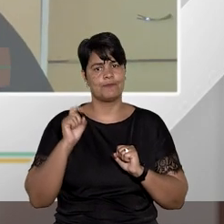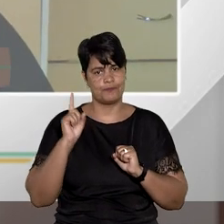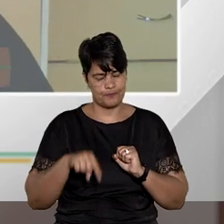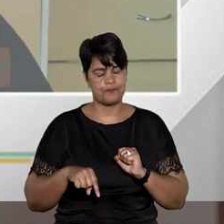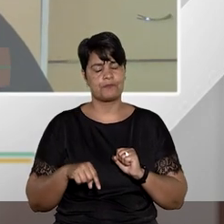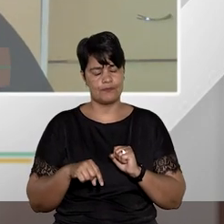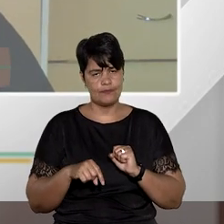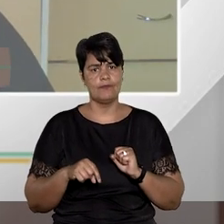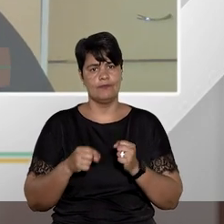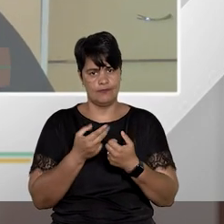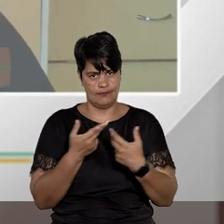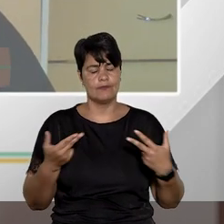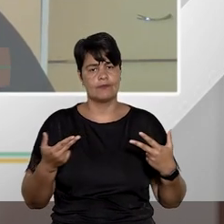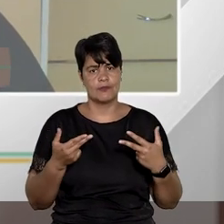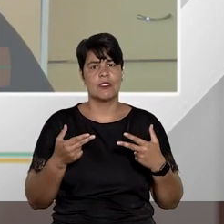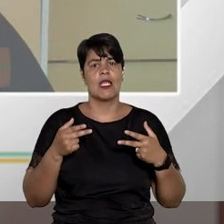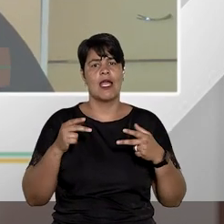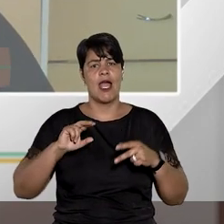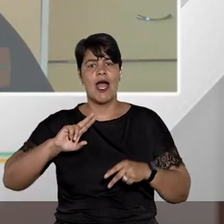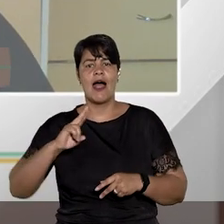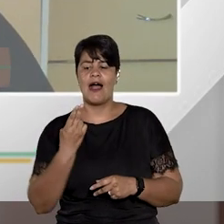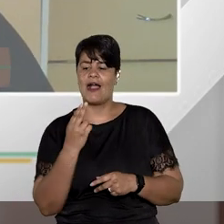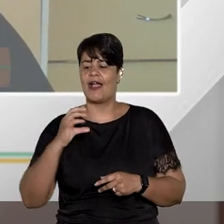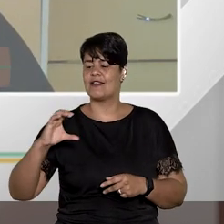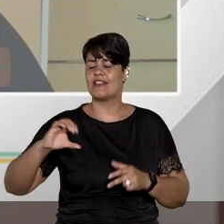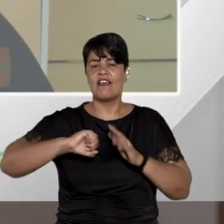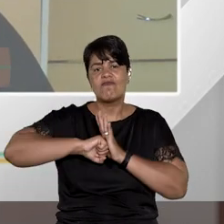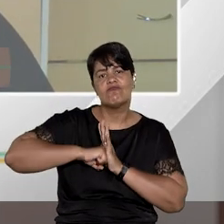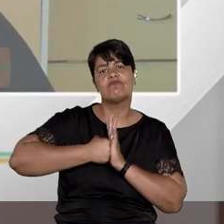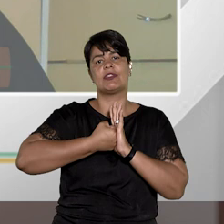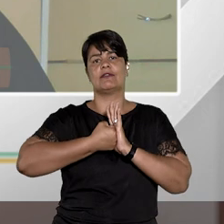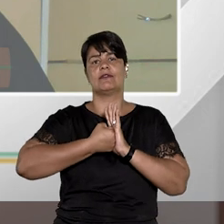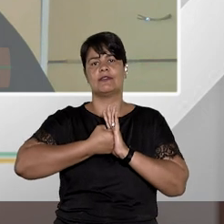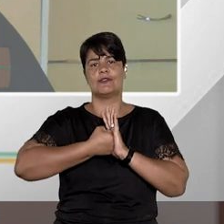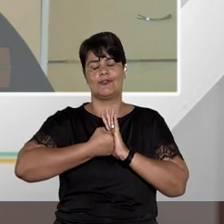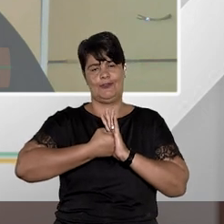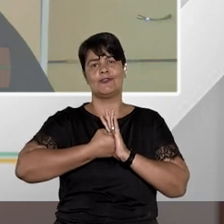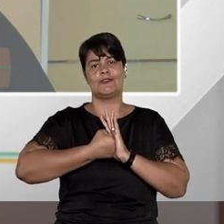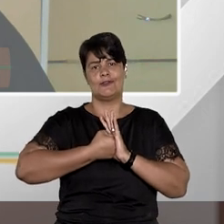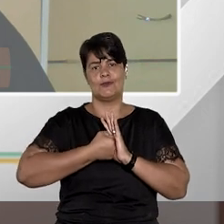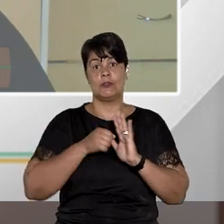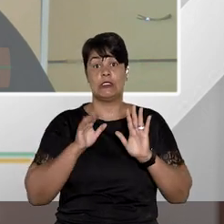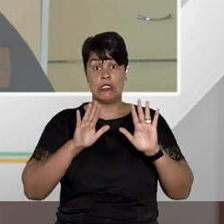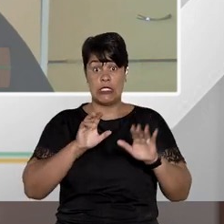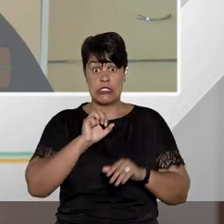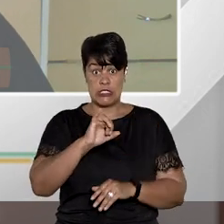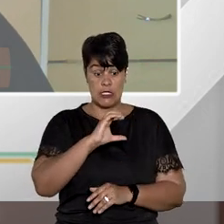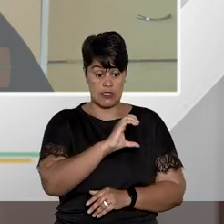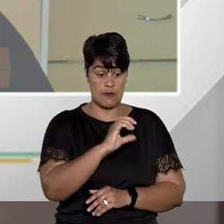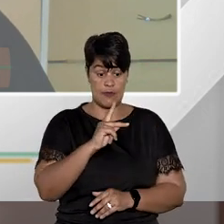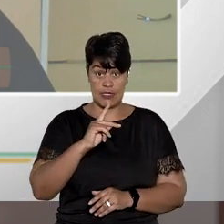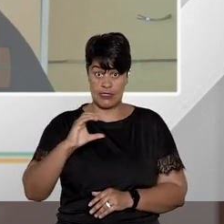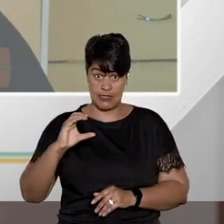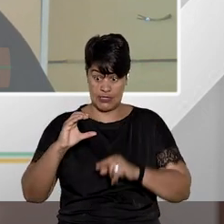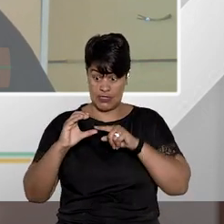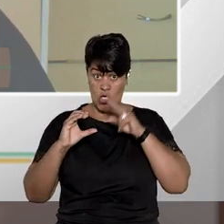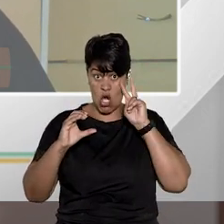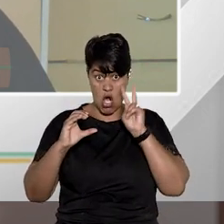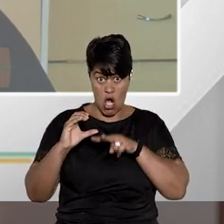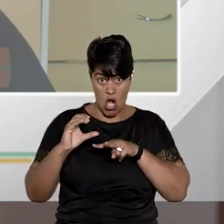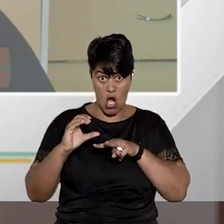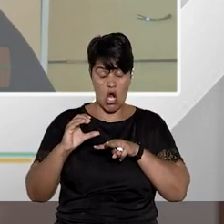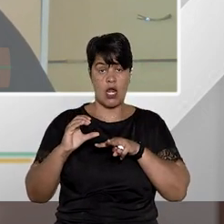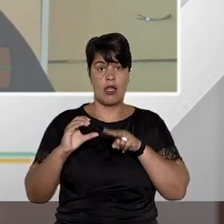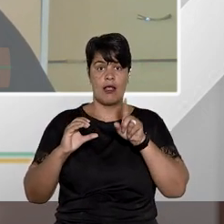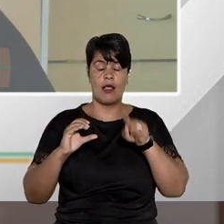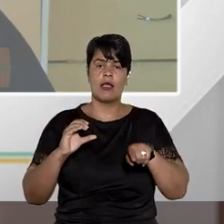e doutrinária é o chamado habeas corpus trancativo. Se a gente pega o código de processo penal, por exemplo, a gente não vai